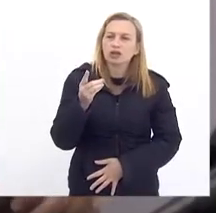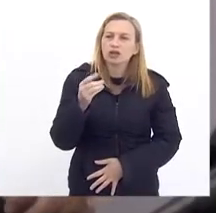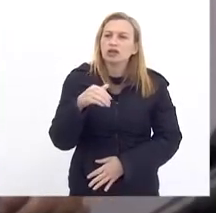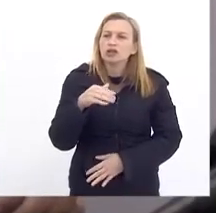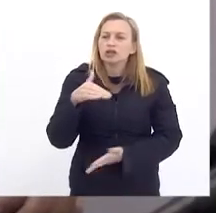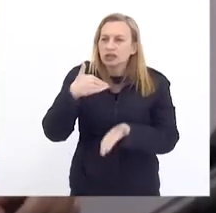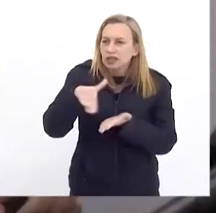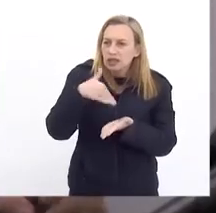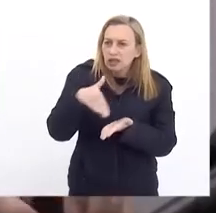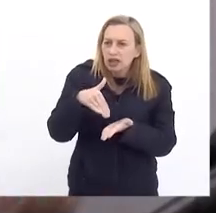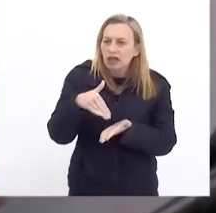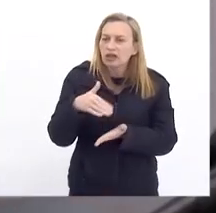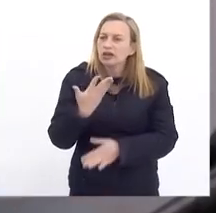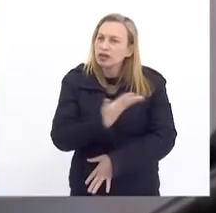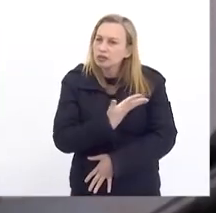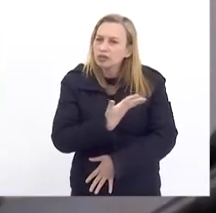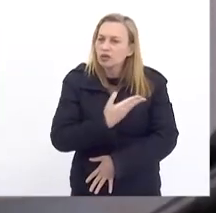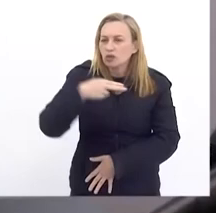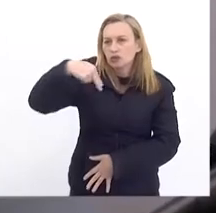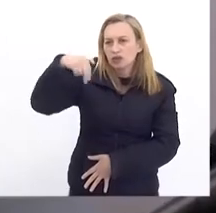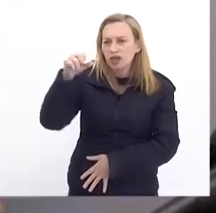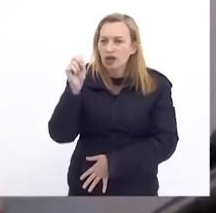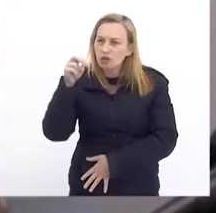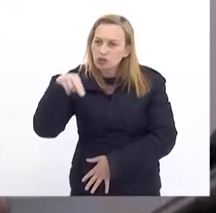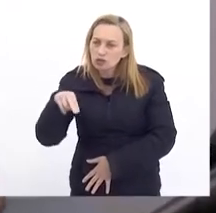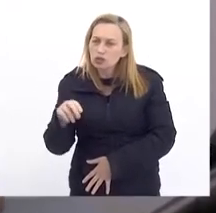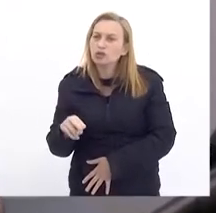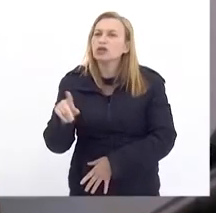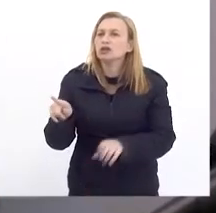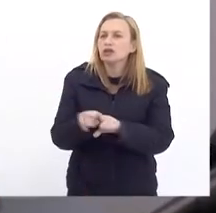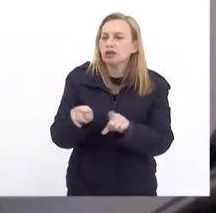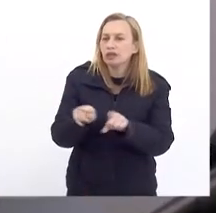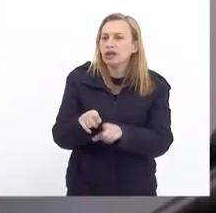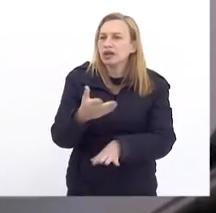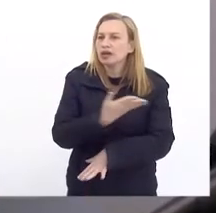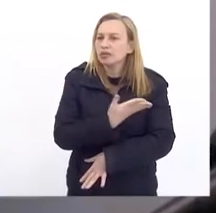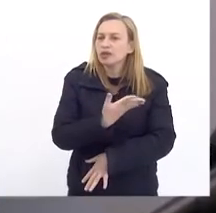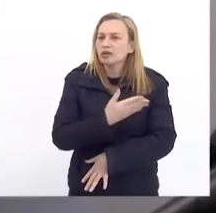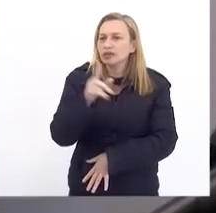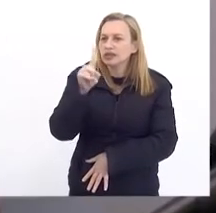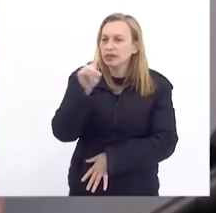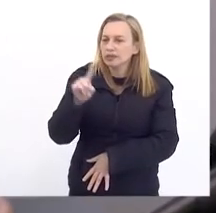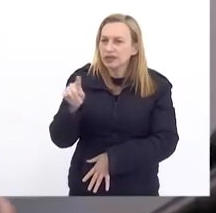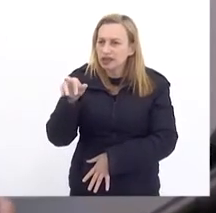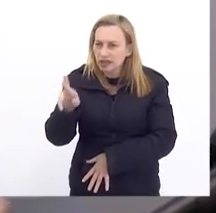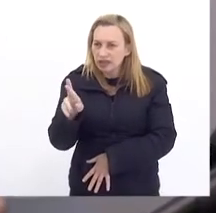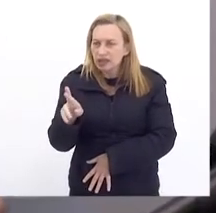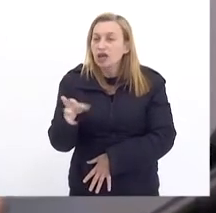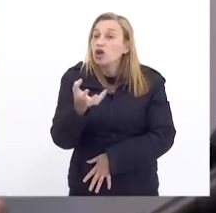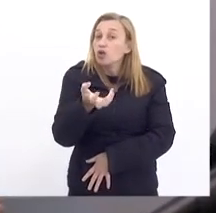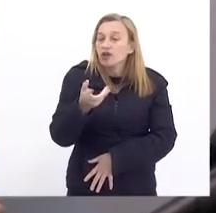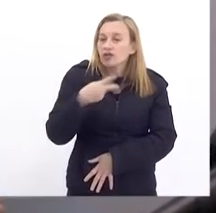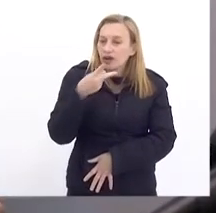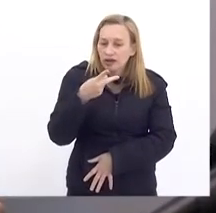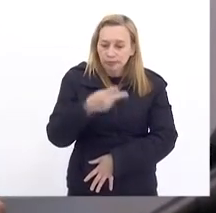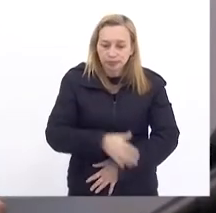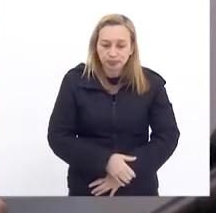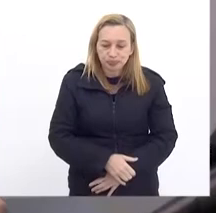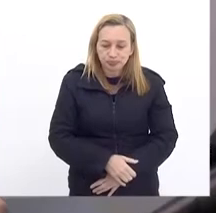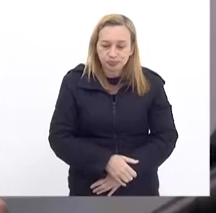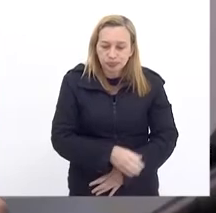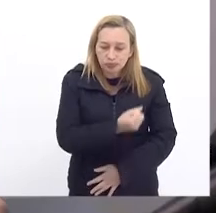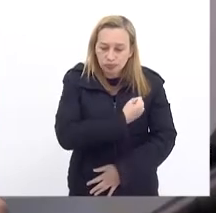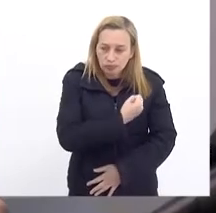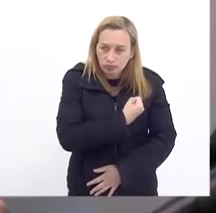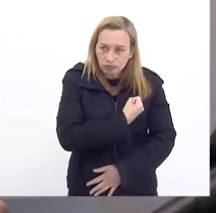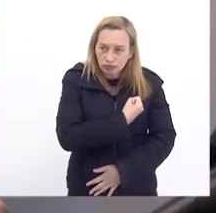secretário Querido amigo Nelson Rocha também, querido amigo secretário Zamit. Eu quero dizer, dos dados